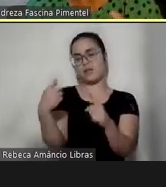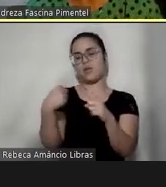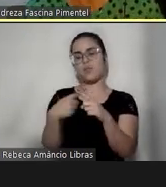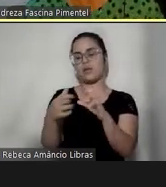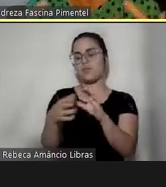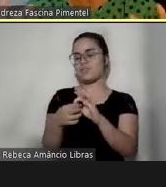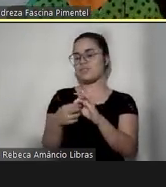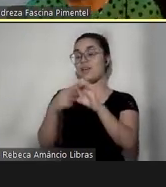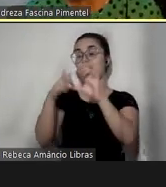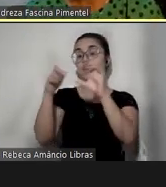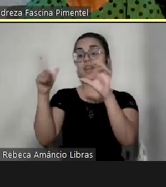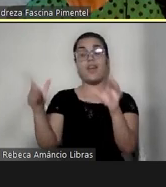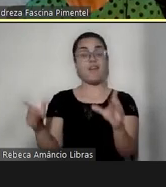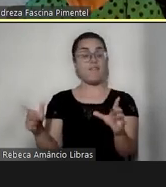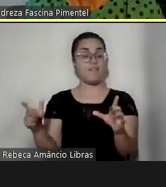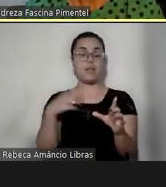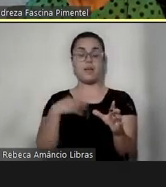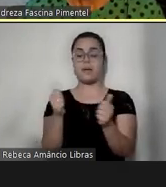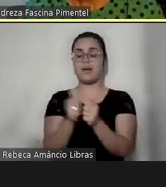forma livre, de uma forma